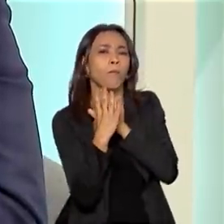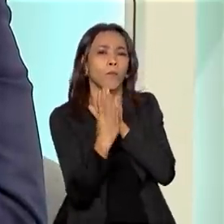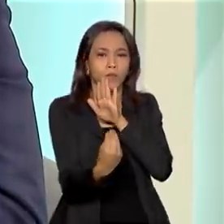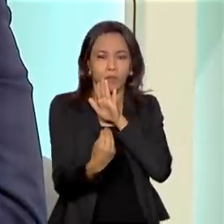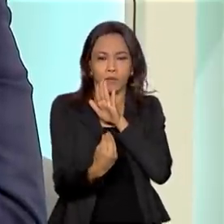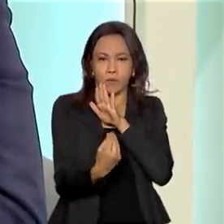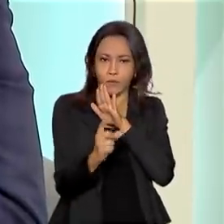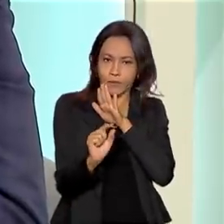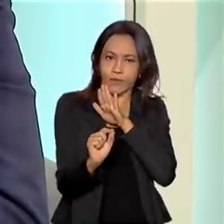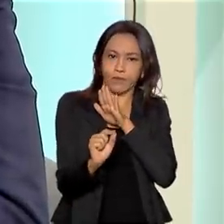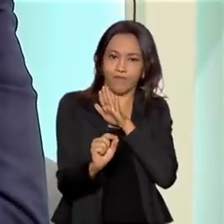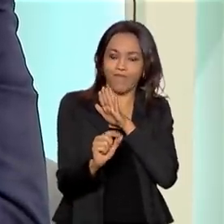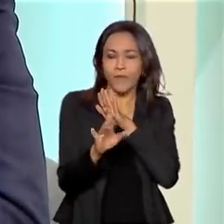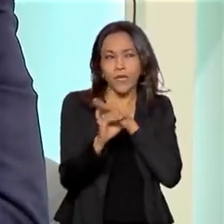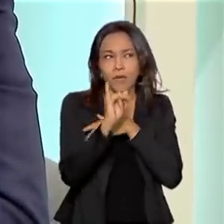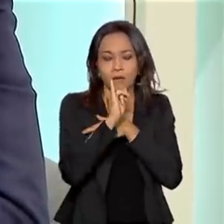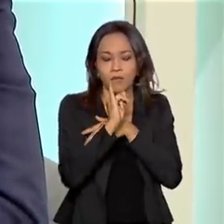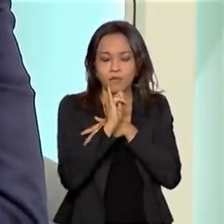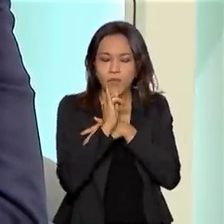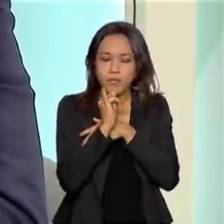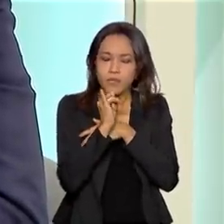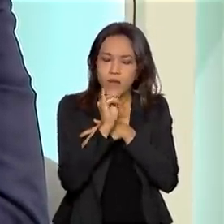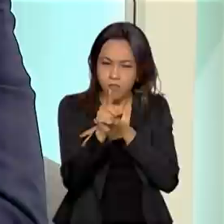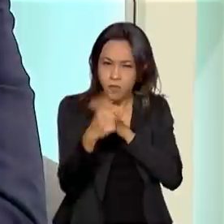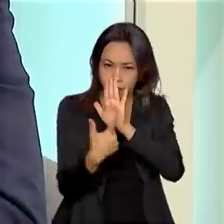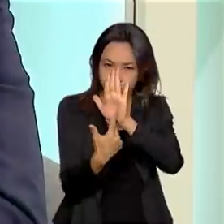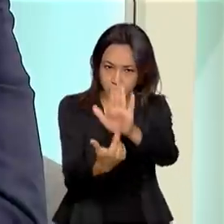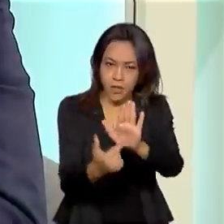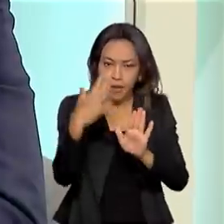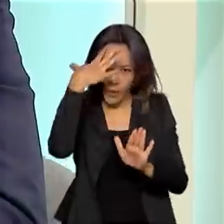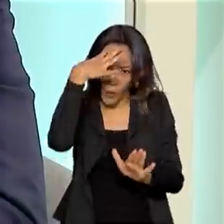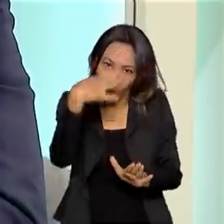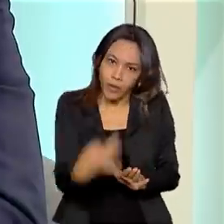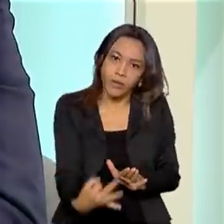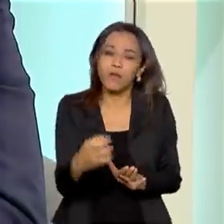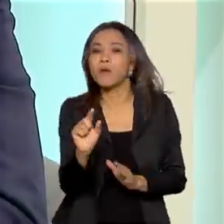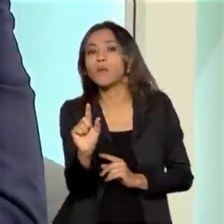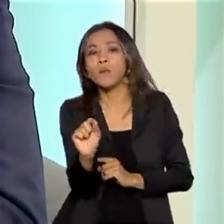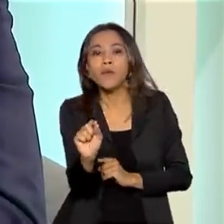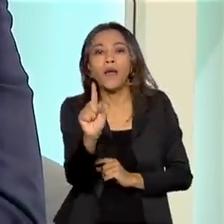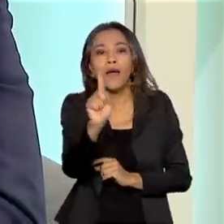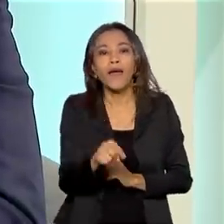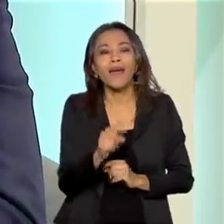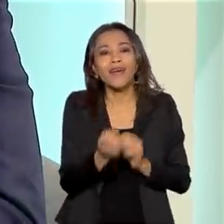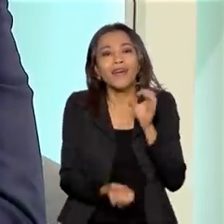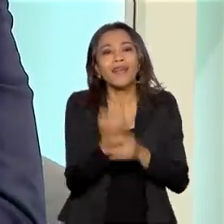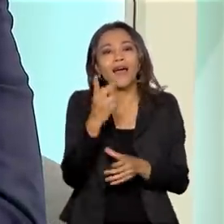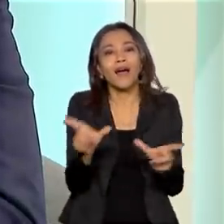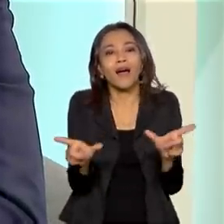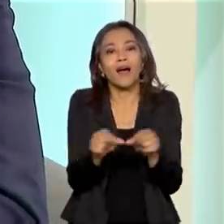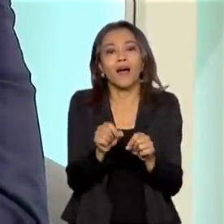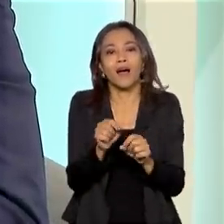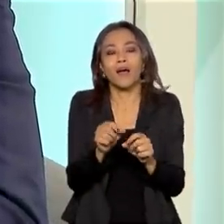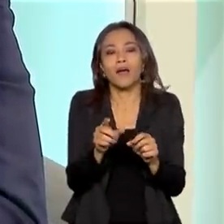Acho que talvez o exemplo, para o espectador, fique mais claro, seja um fundo de pensão.